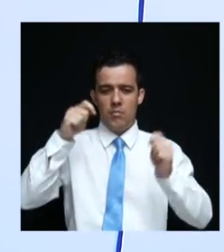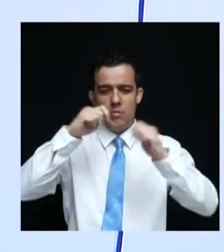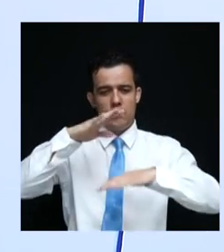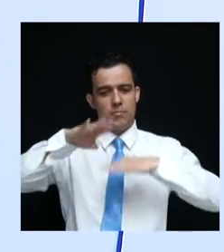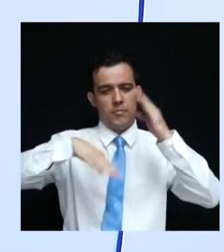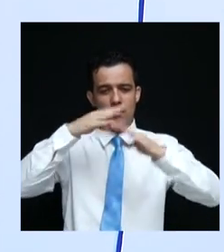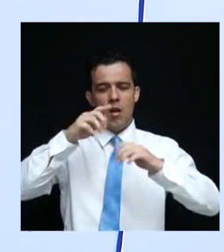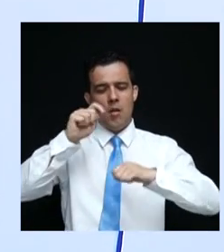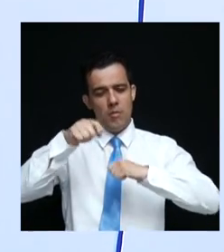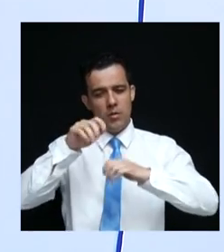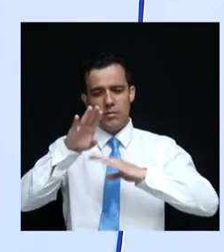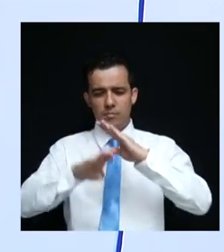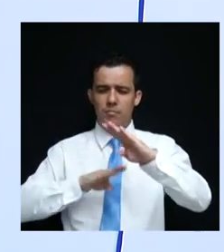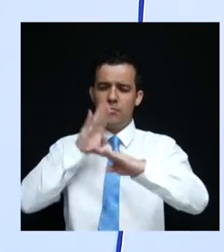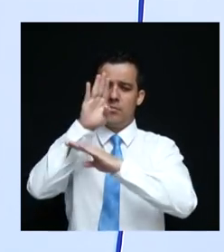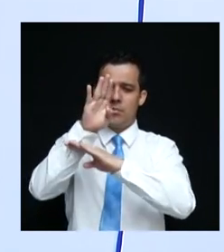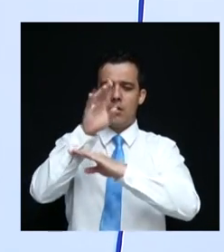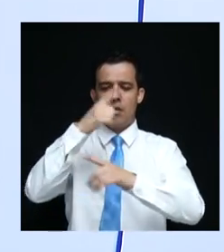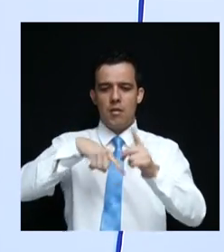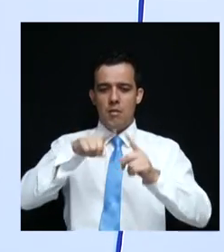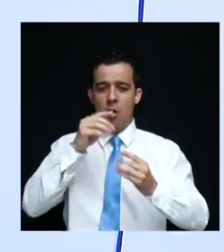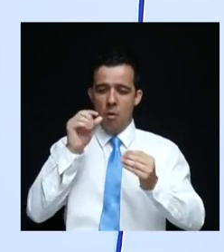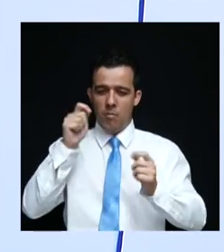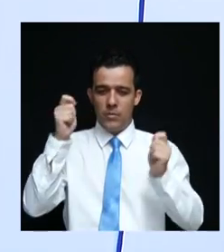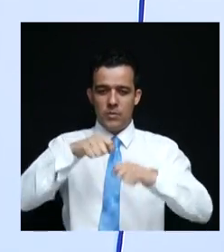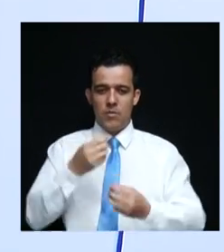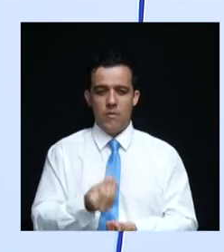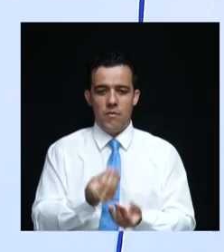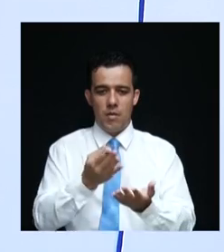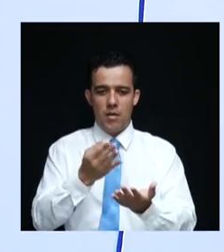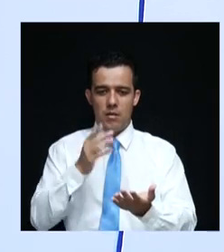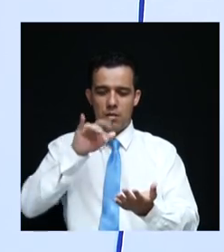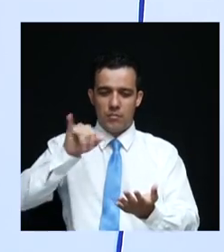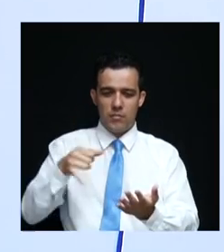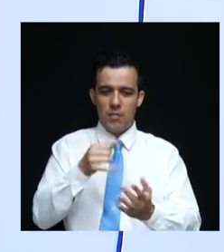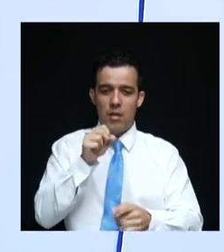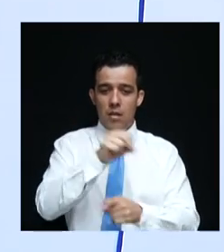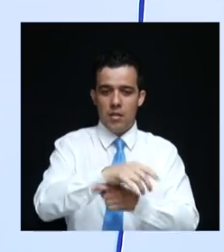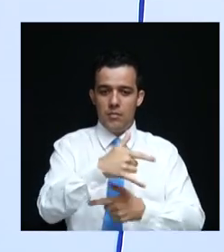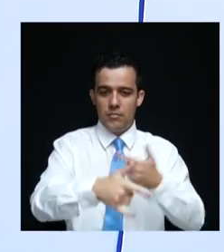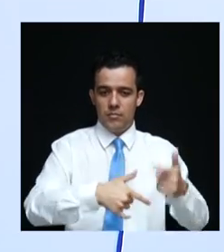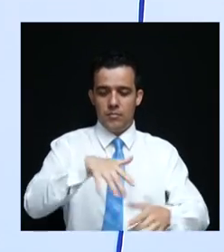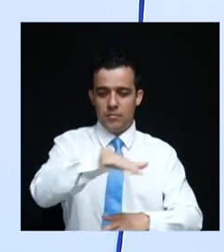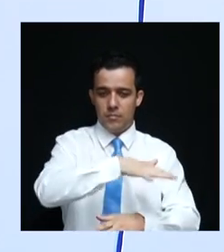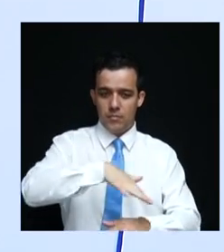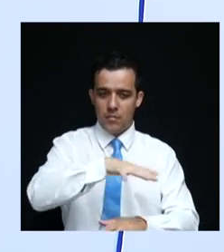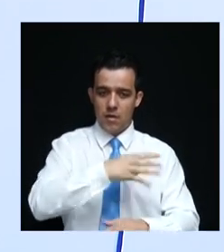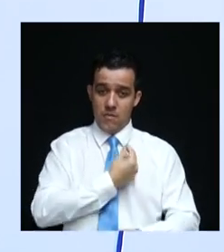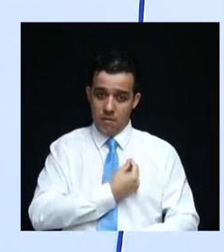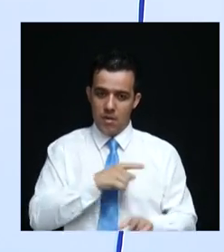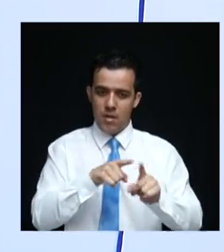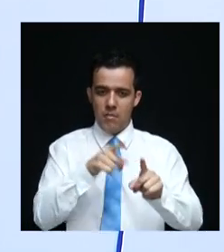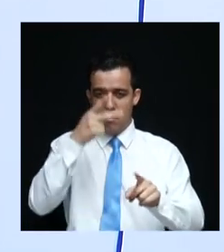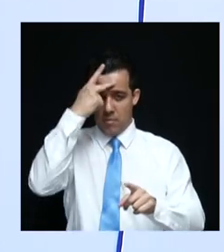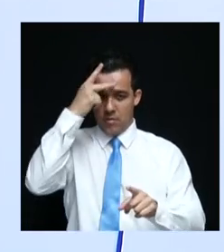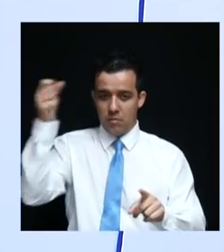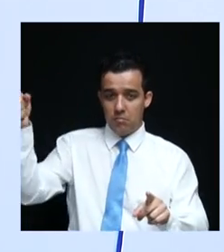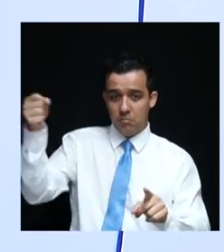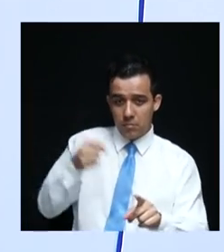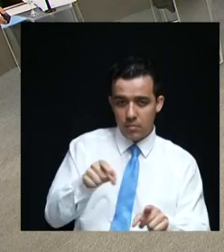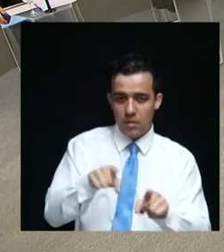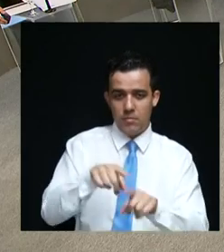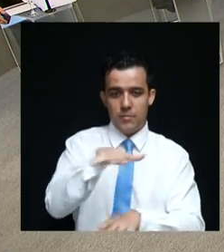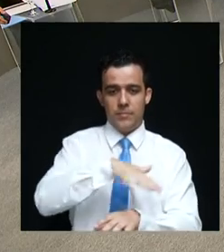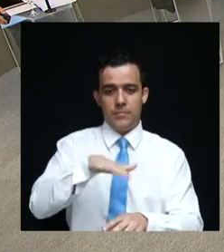avançar, possa se desenvolver e possa oferecer oportunidades àqueles que moram lá e, logicamente, a outros que queiram empreender naquela